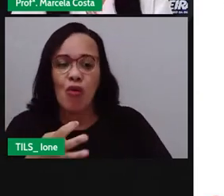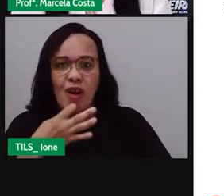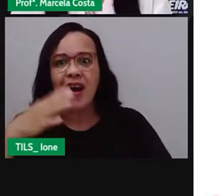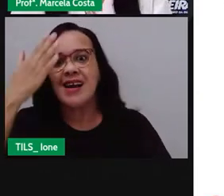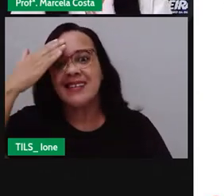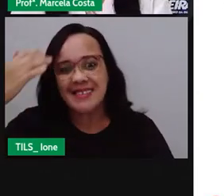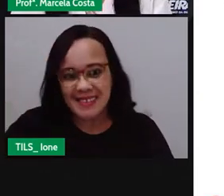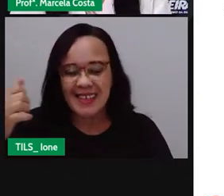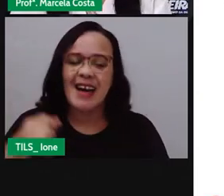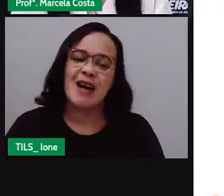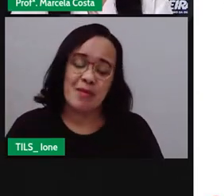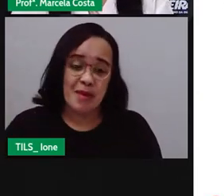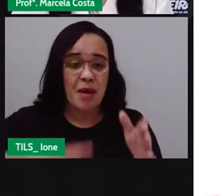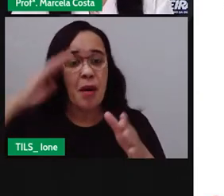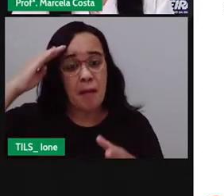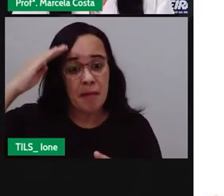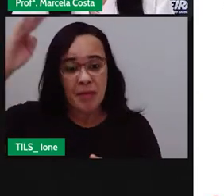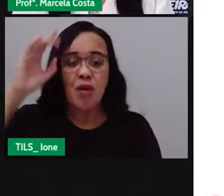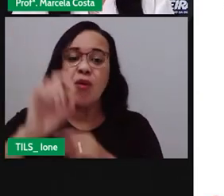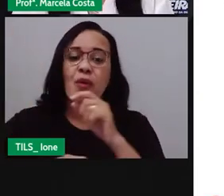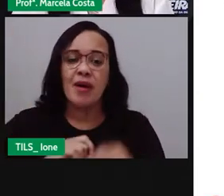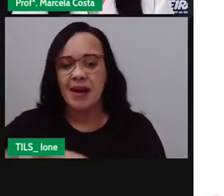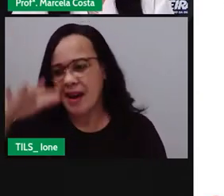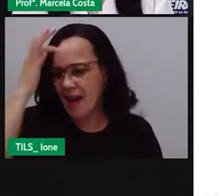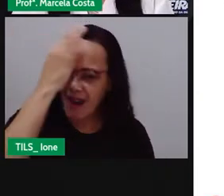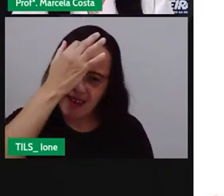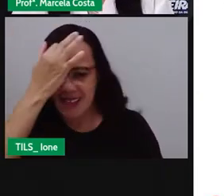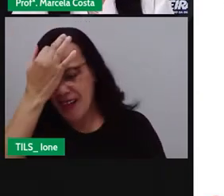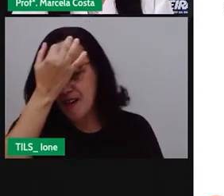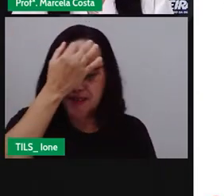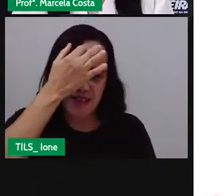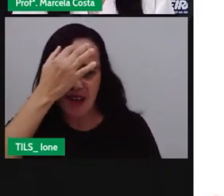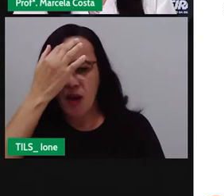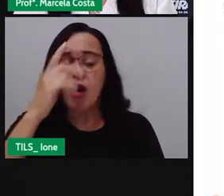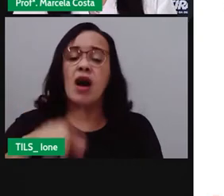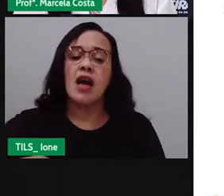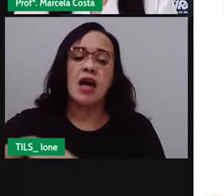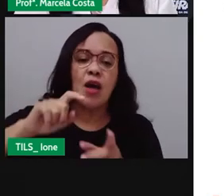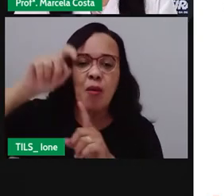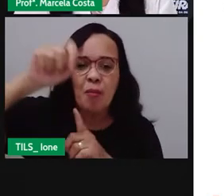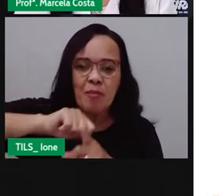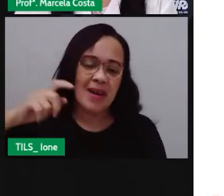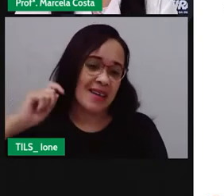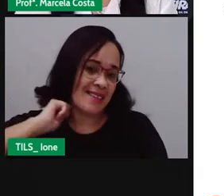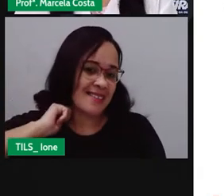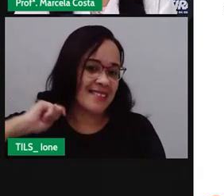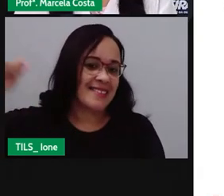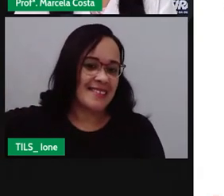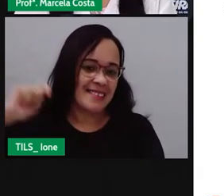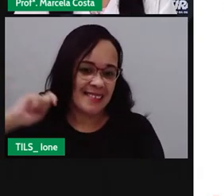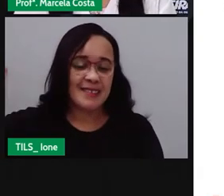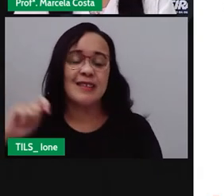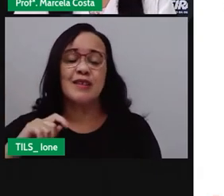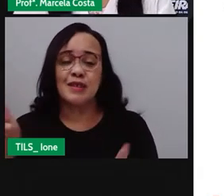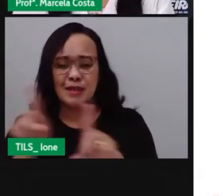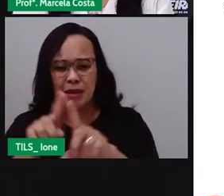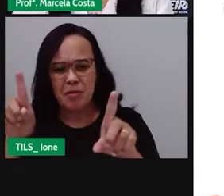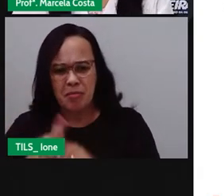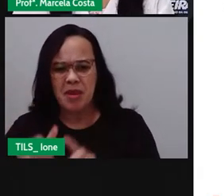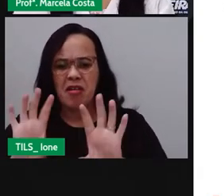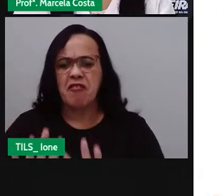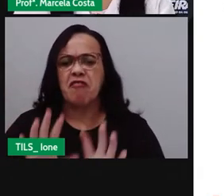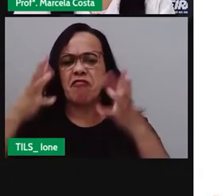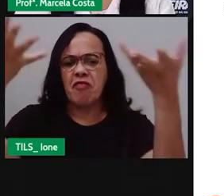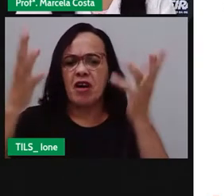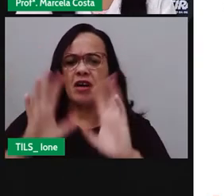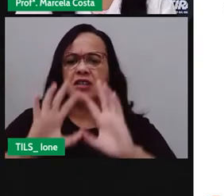Fora de Época, chamado de Micareta de Feira e as comemorações especiais